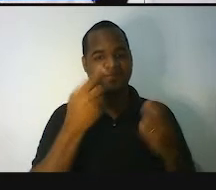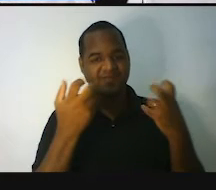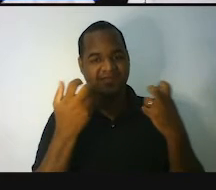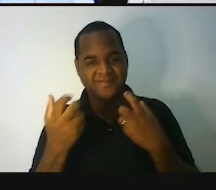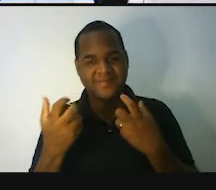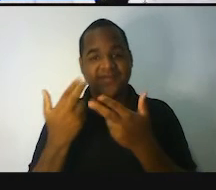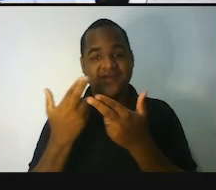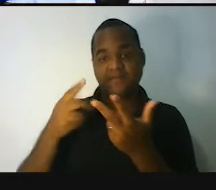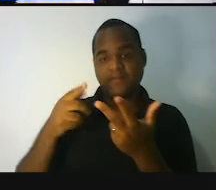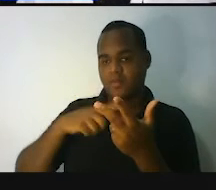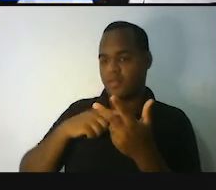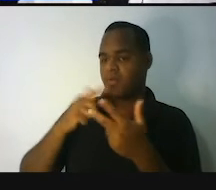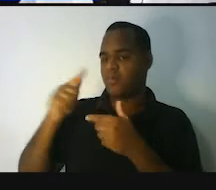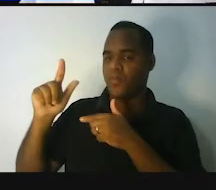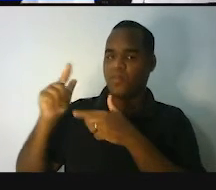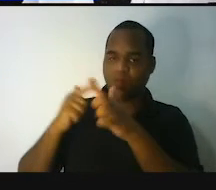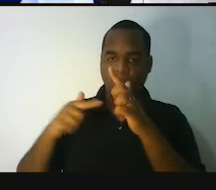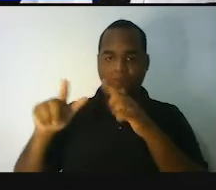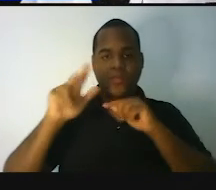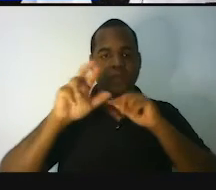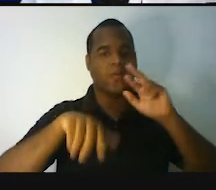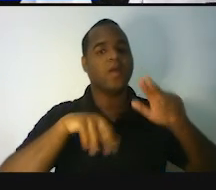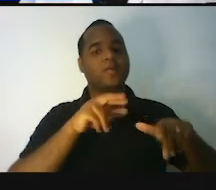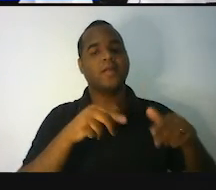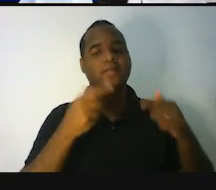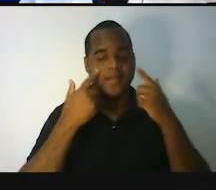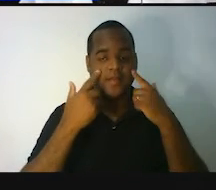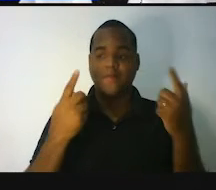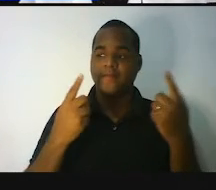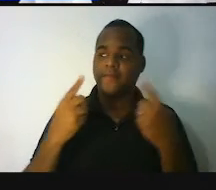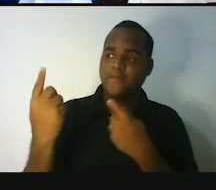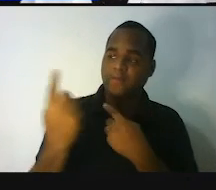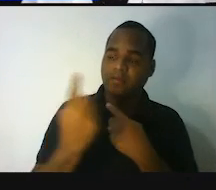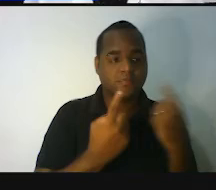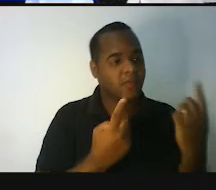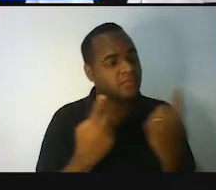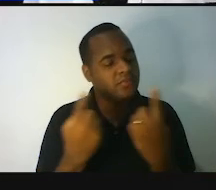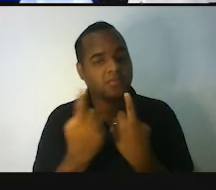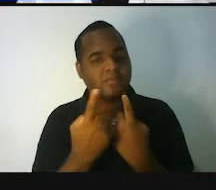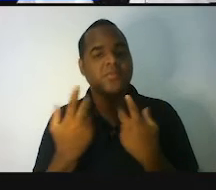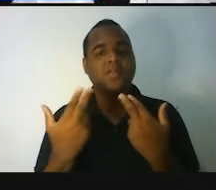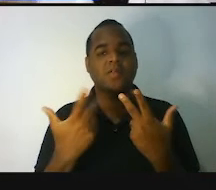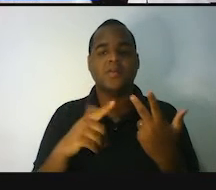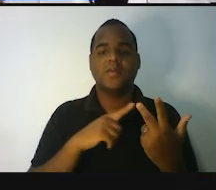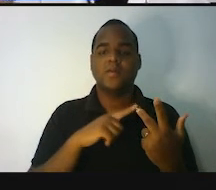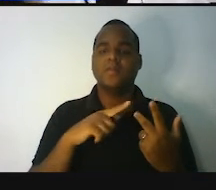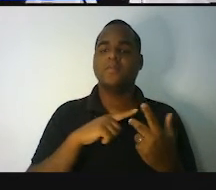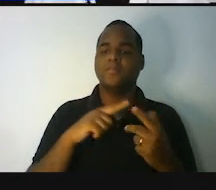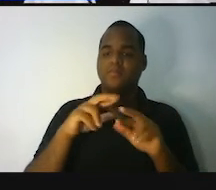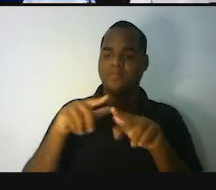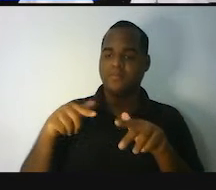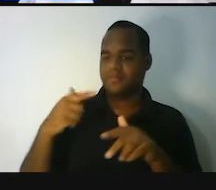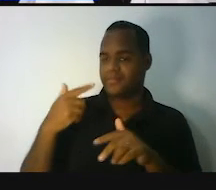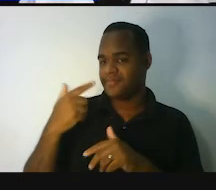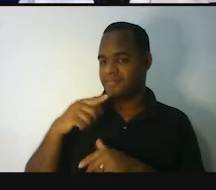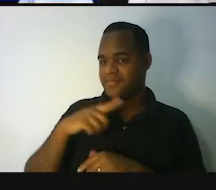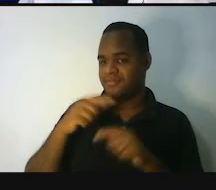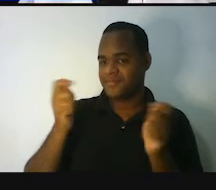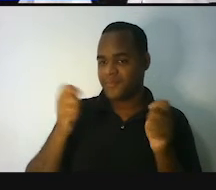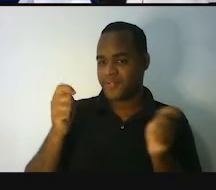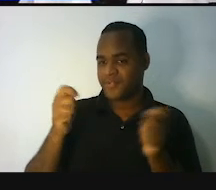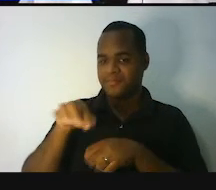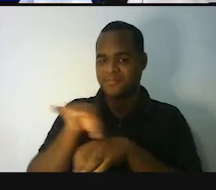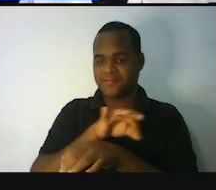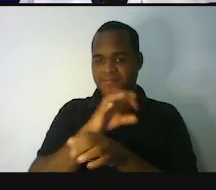tantas outras coisas, a nossa volta, o que pode ser medido. E é por isso que na tela